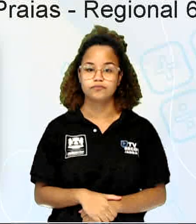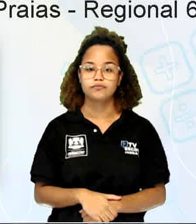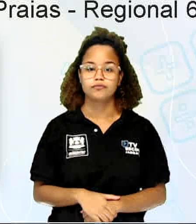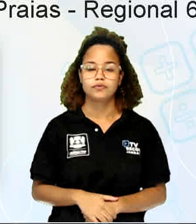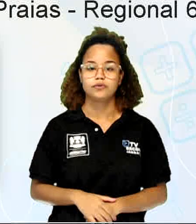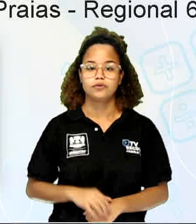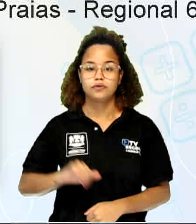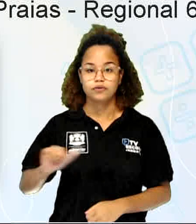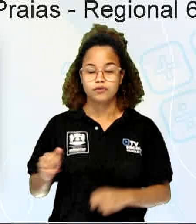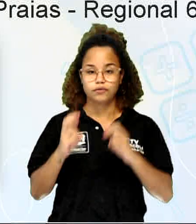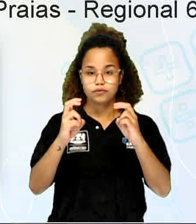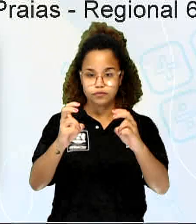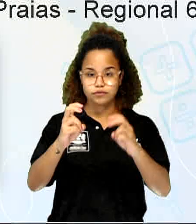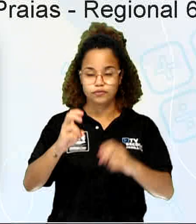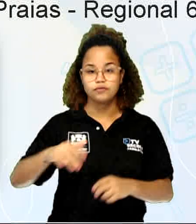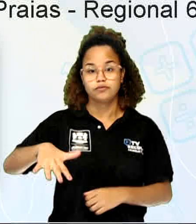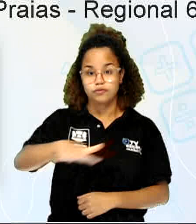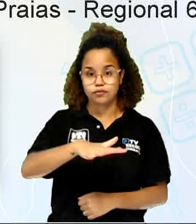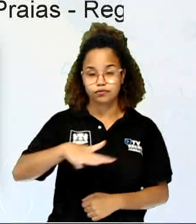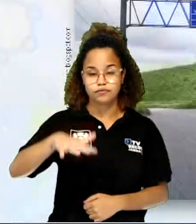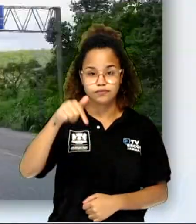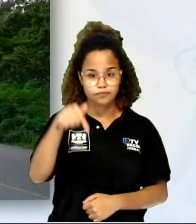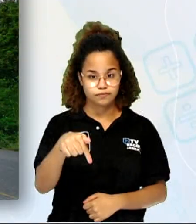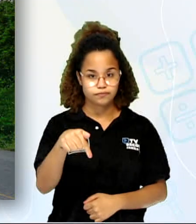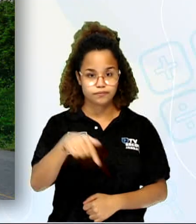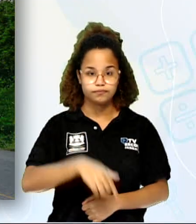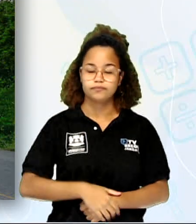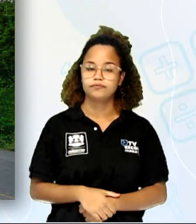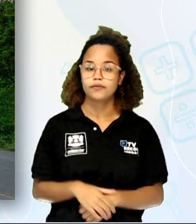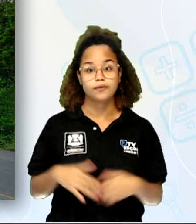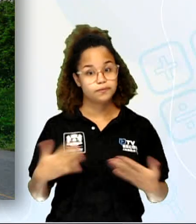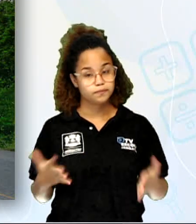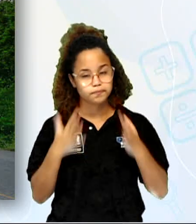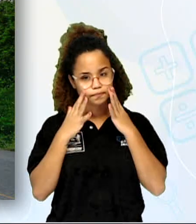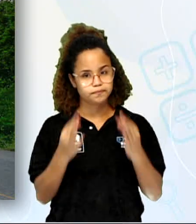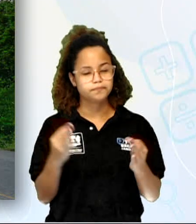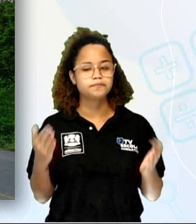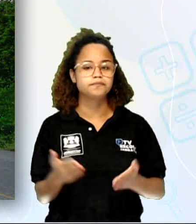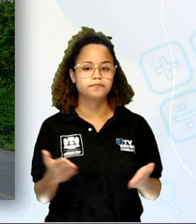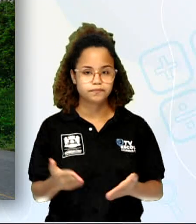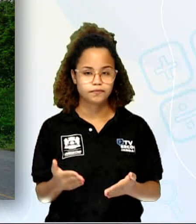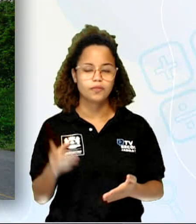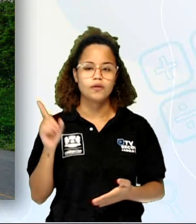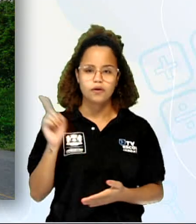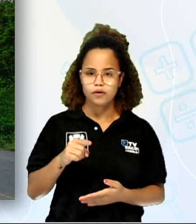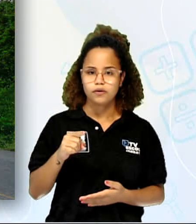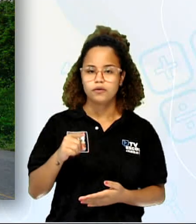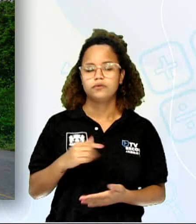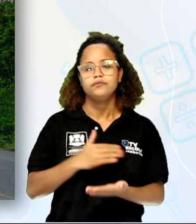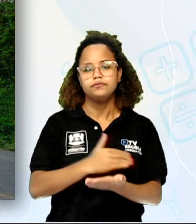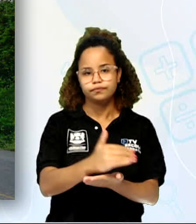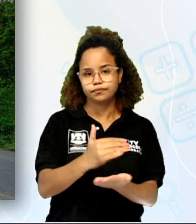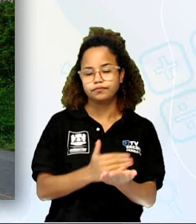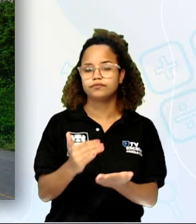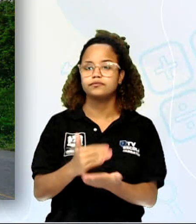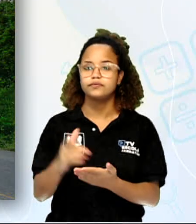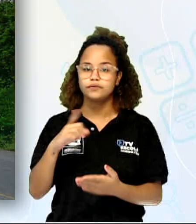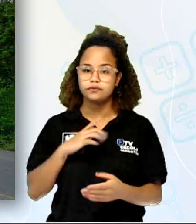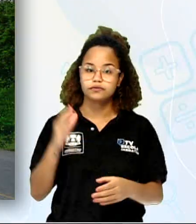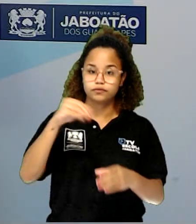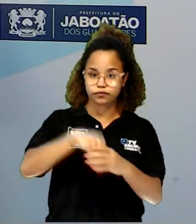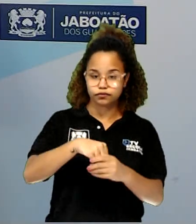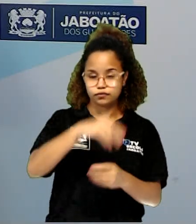Guararapes, na Regional 7. Então, prestar atenção. Essas são as subdivisões do nosso